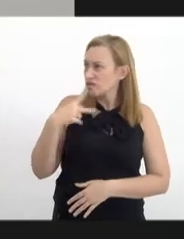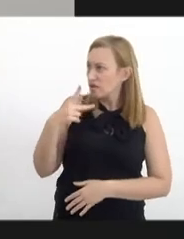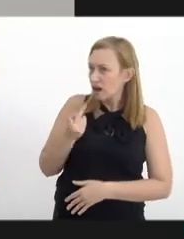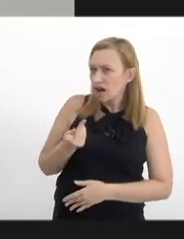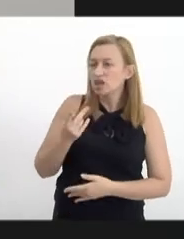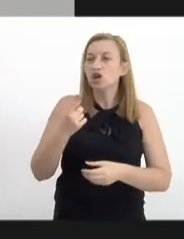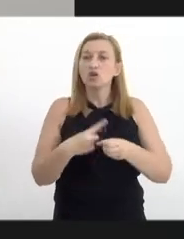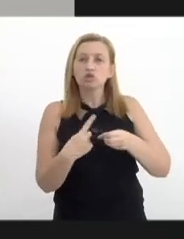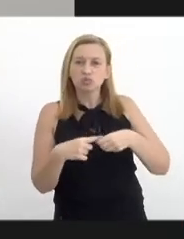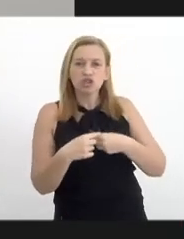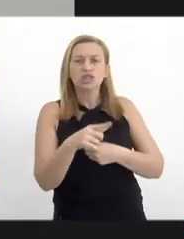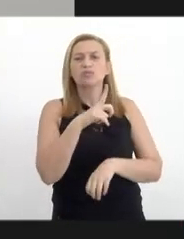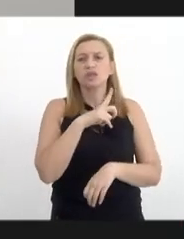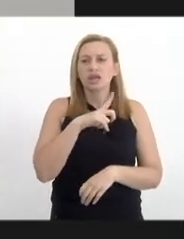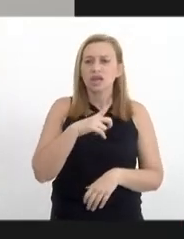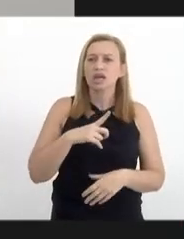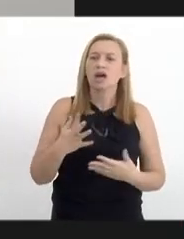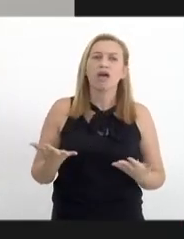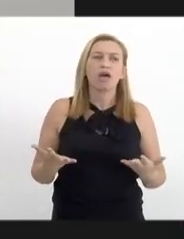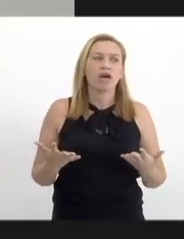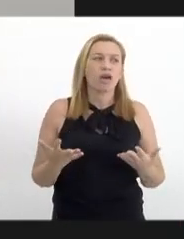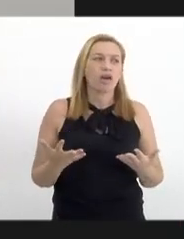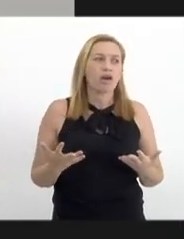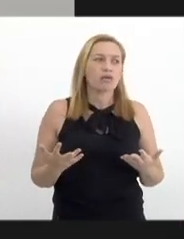os municípios têm essa